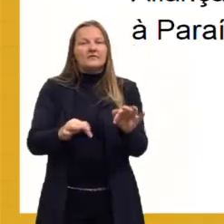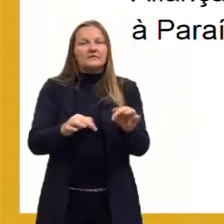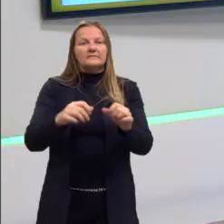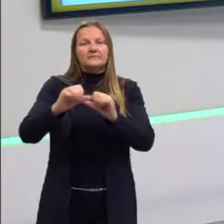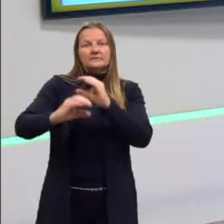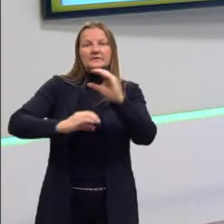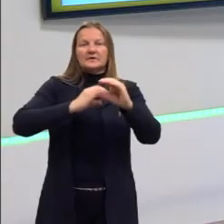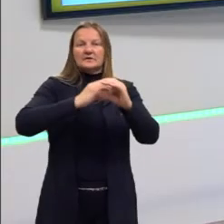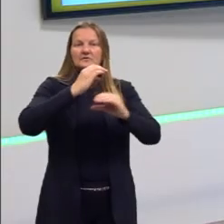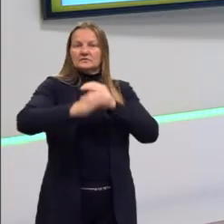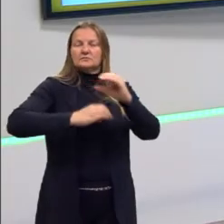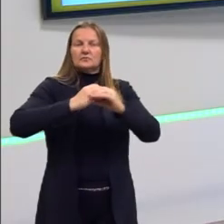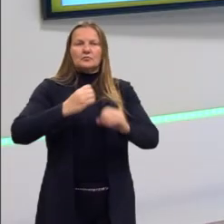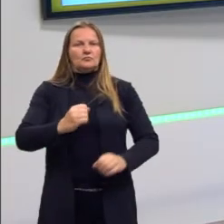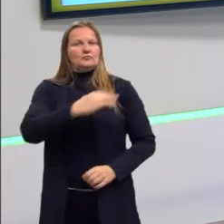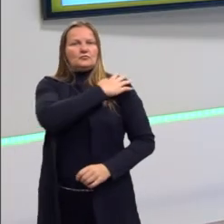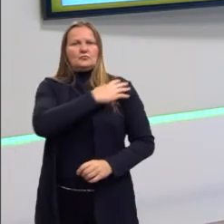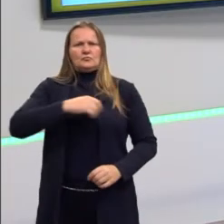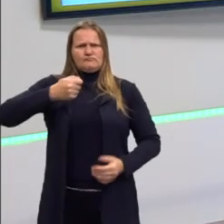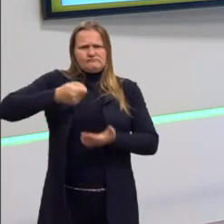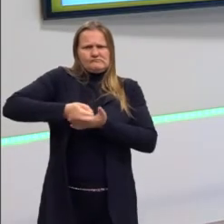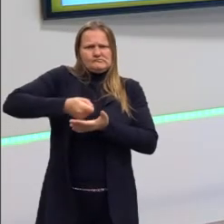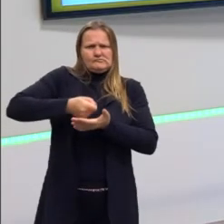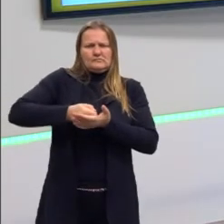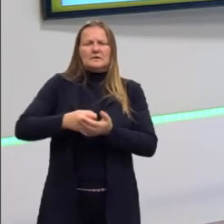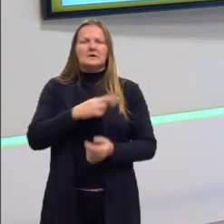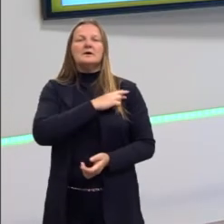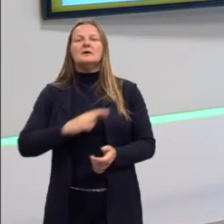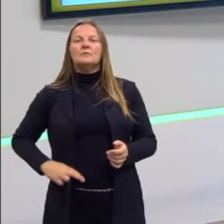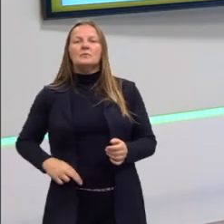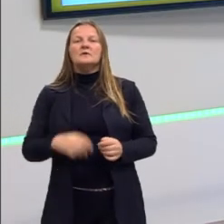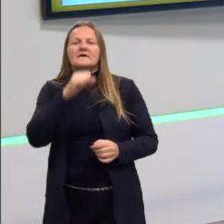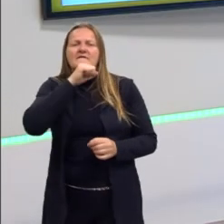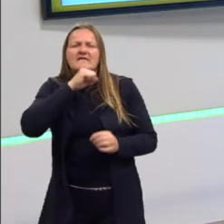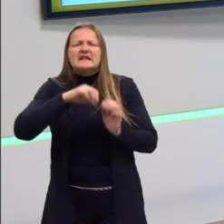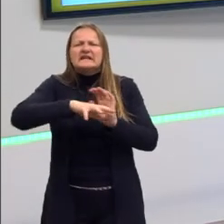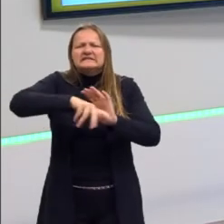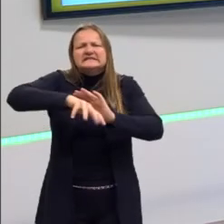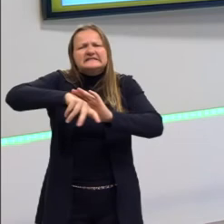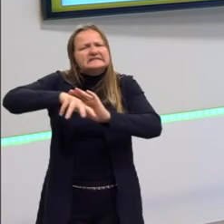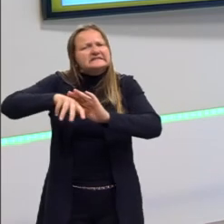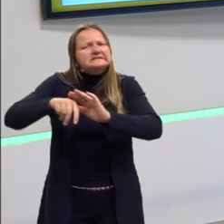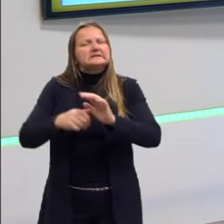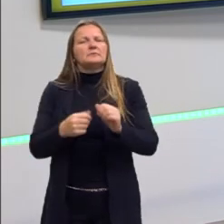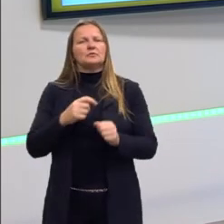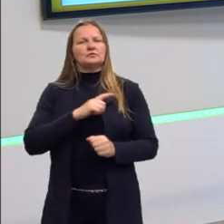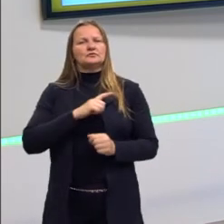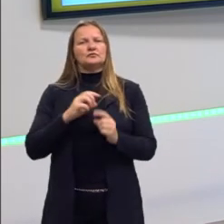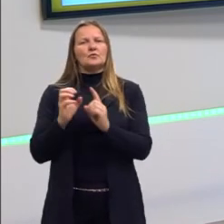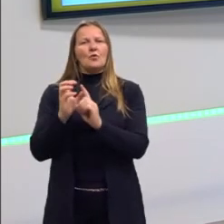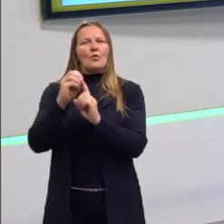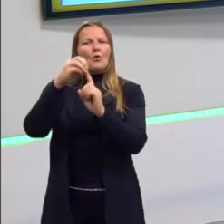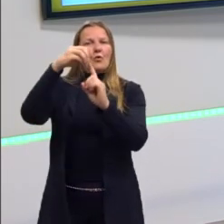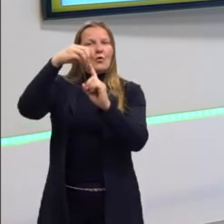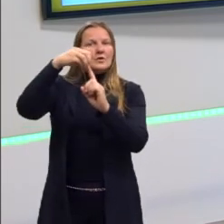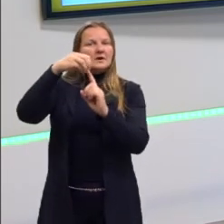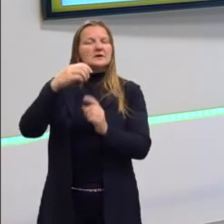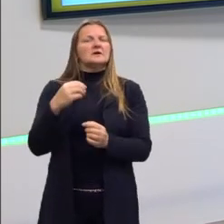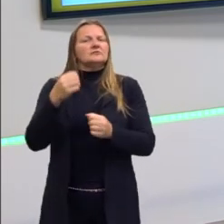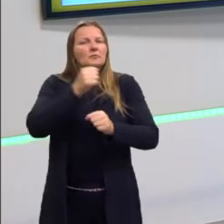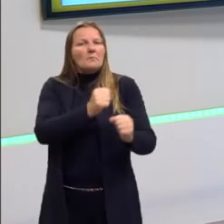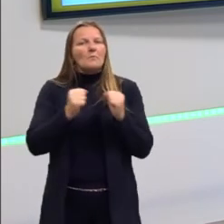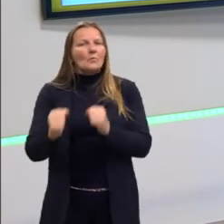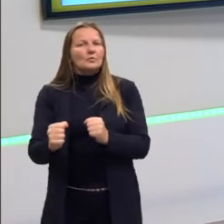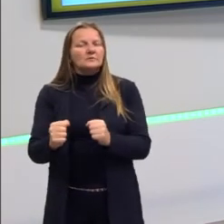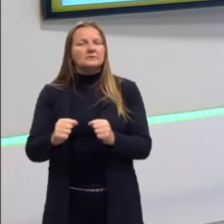momento muito autoritário da República Velha, de muita corrupção, dos oligarcas no poder. E o Getúlio Vargas, mesmo que ele não